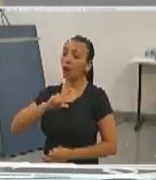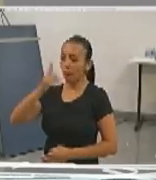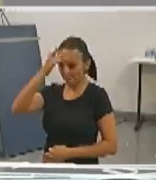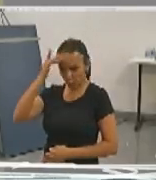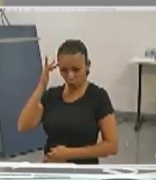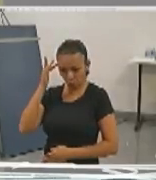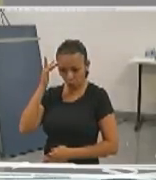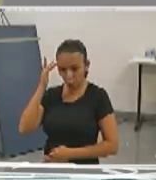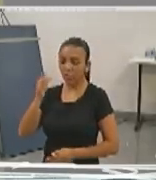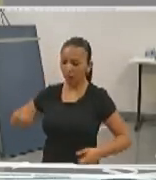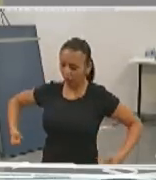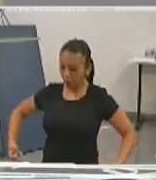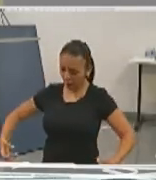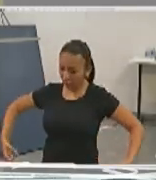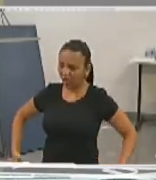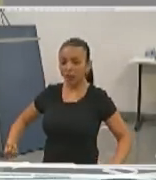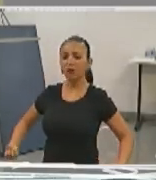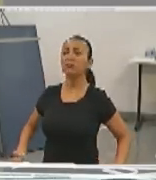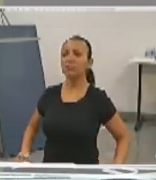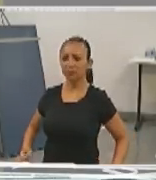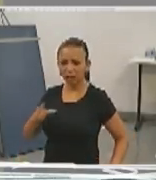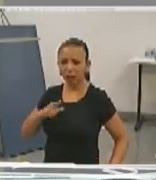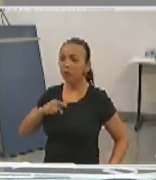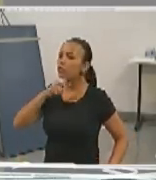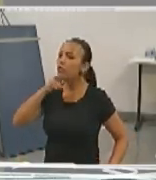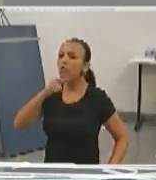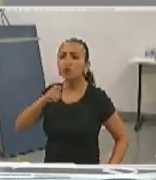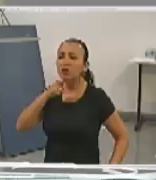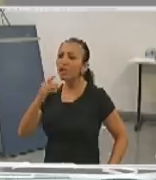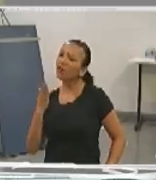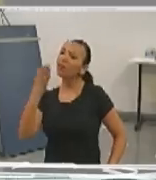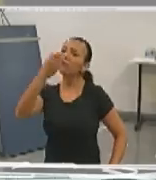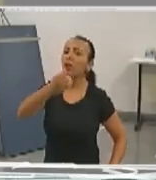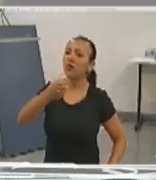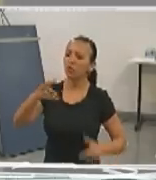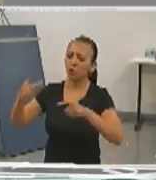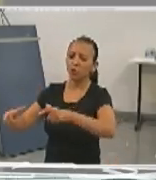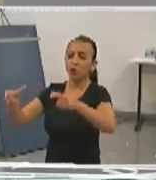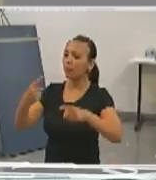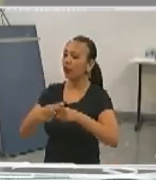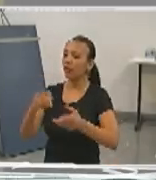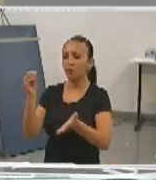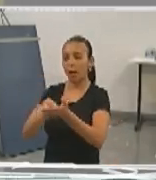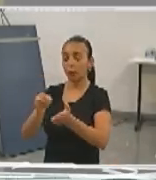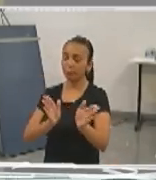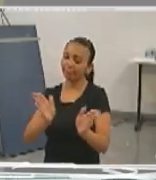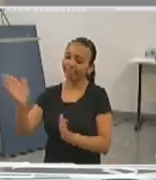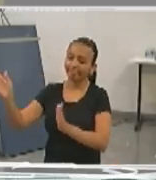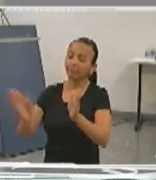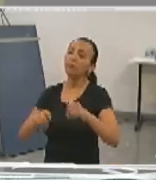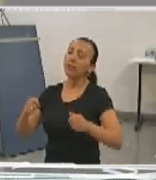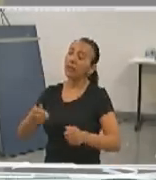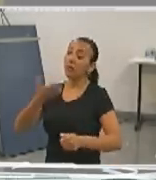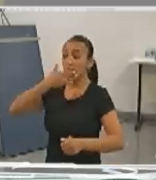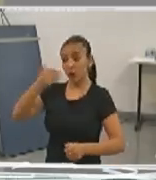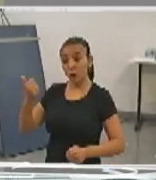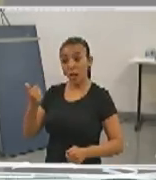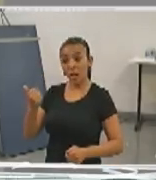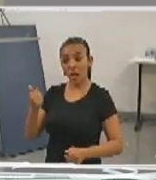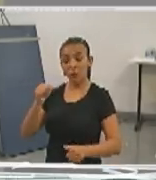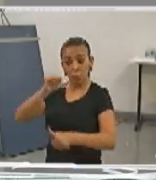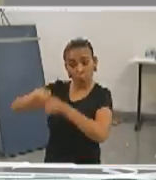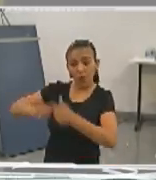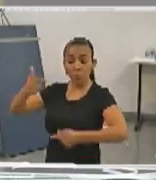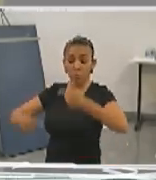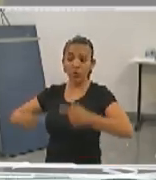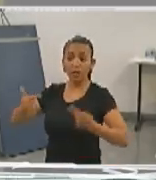são cadeirantes, tem uma cadeirante, e que não conseguem entrar em todos os espaços por falta de acessibilidade. Nós precisamos melhorar, rever essa política de